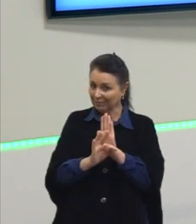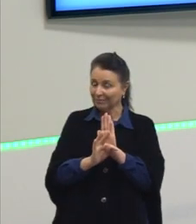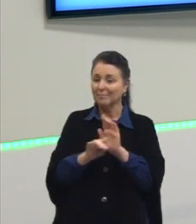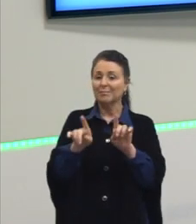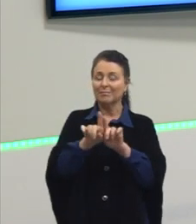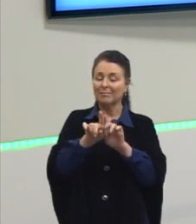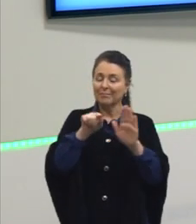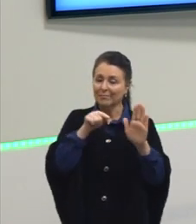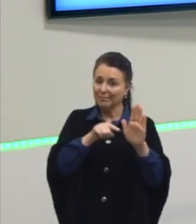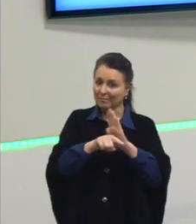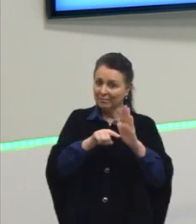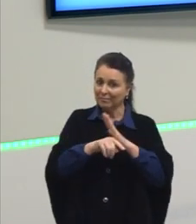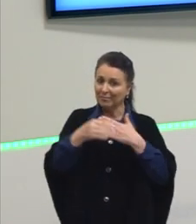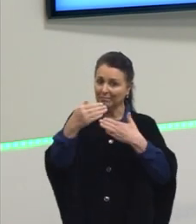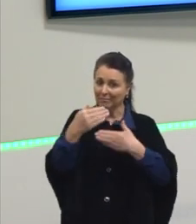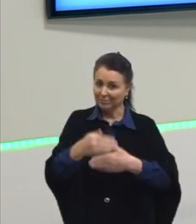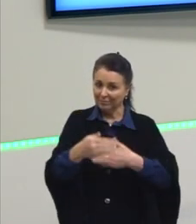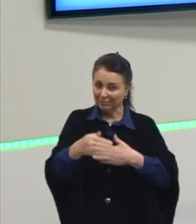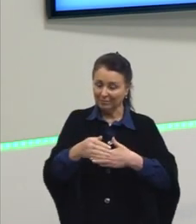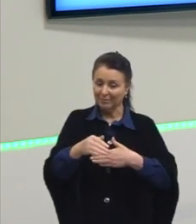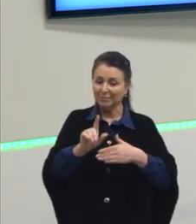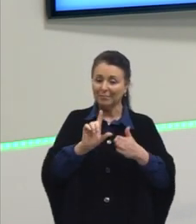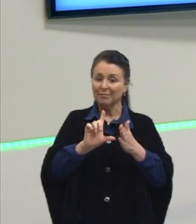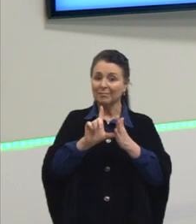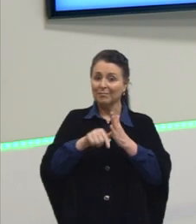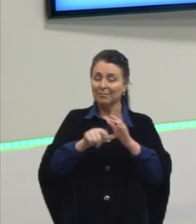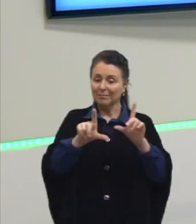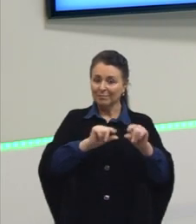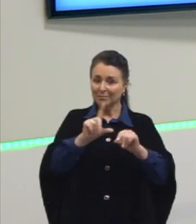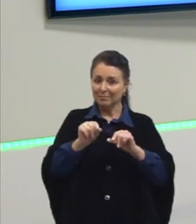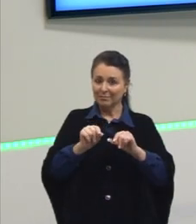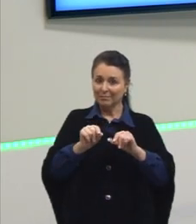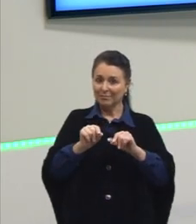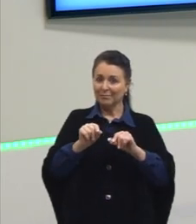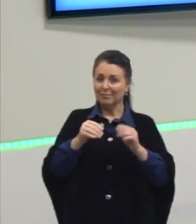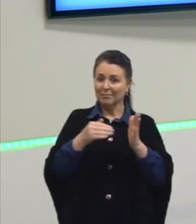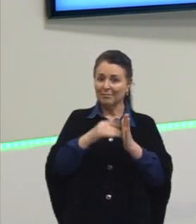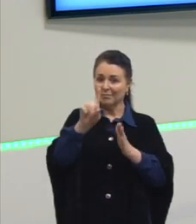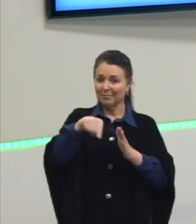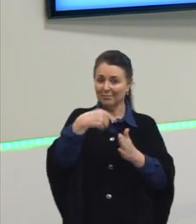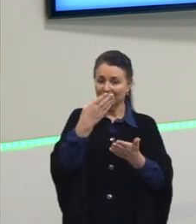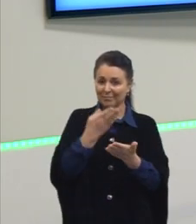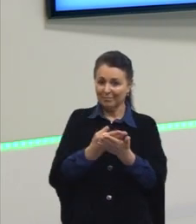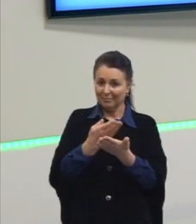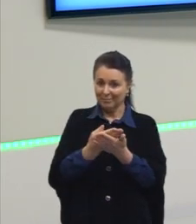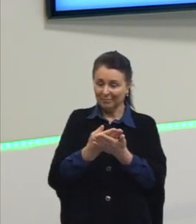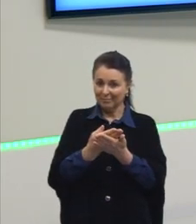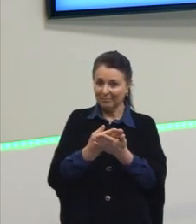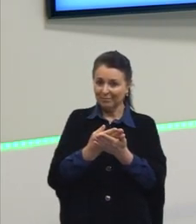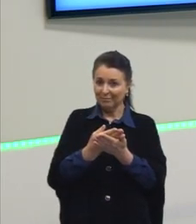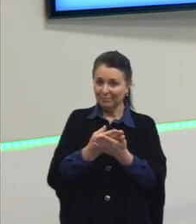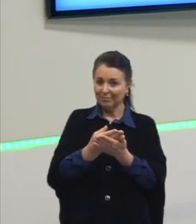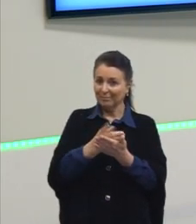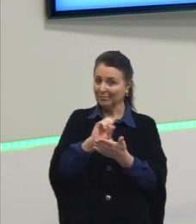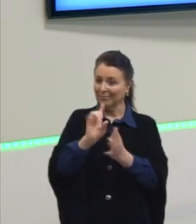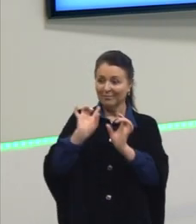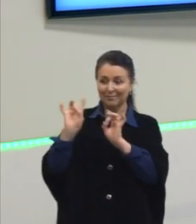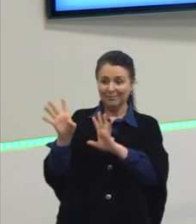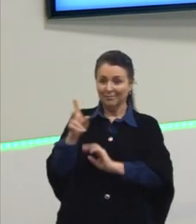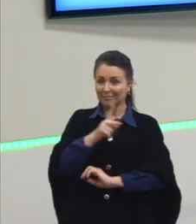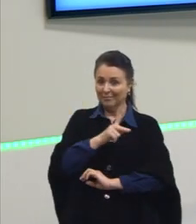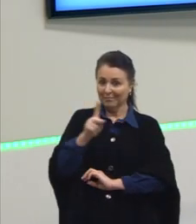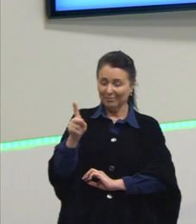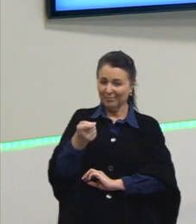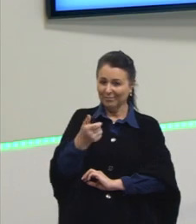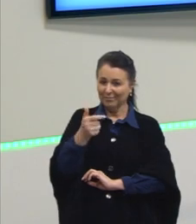das questões e das alternativas. Eu espero vocês aí na nossa próxima aula. Não me abandonem. Estamos chegando